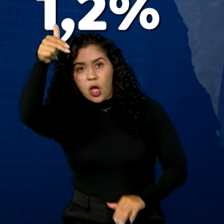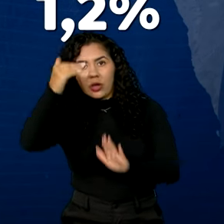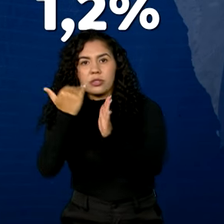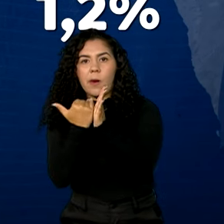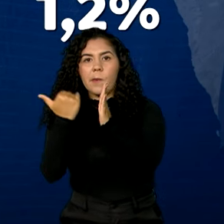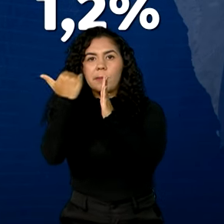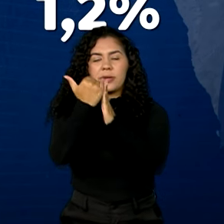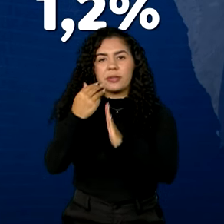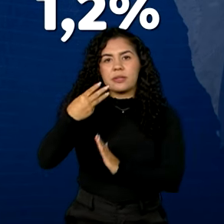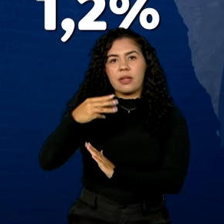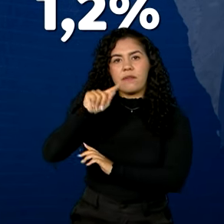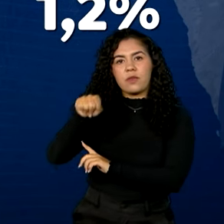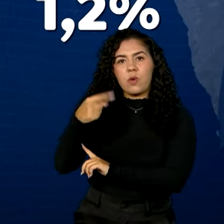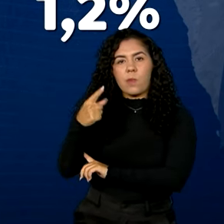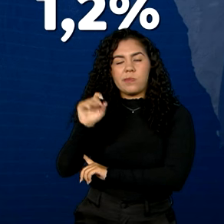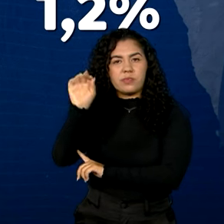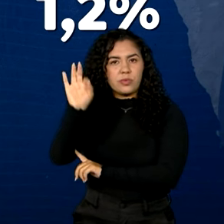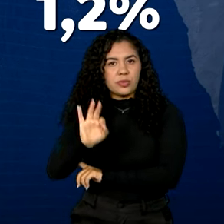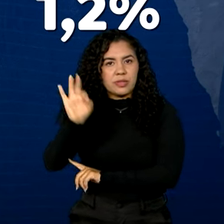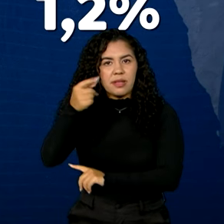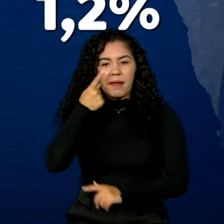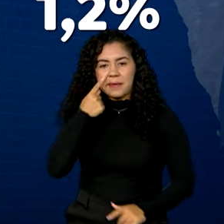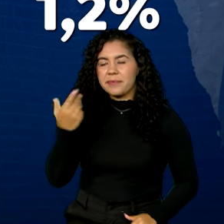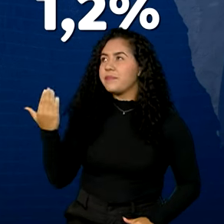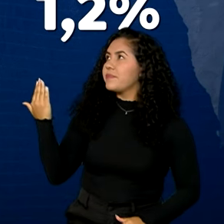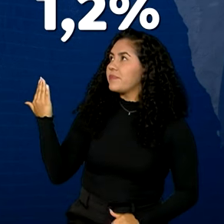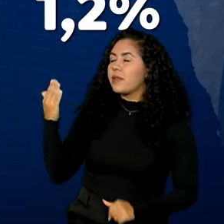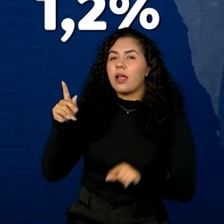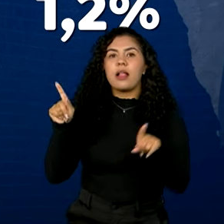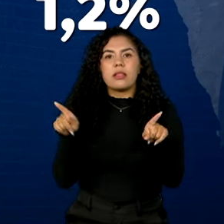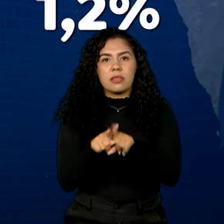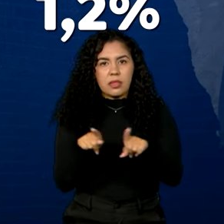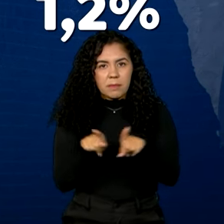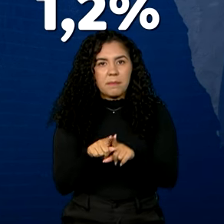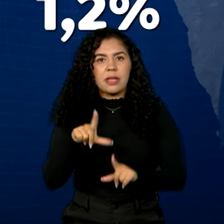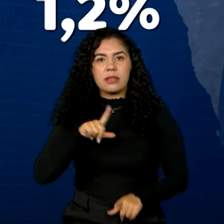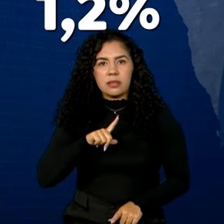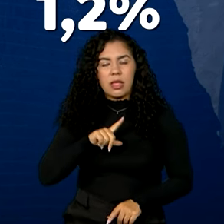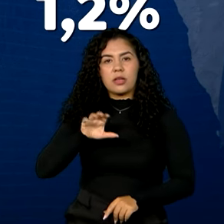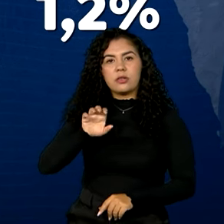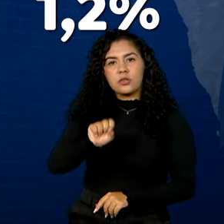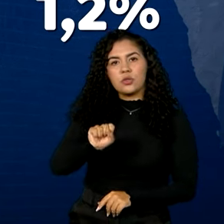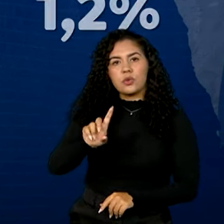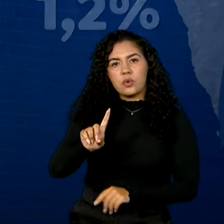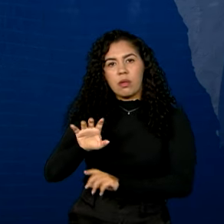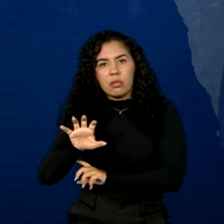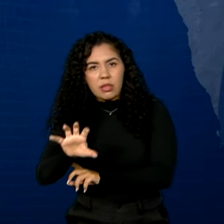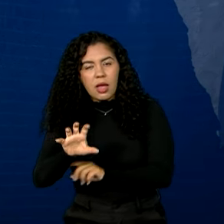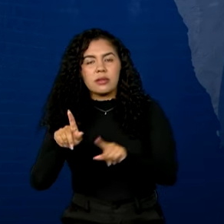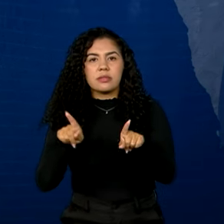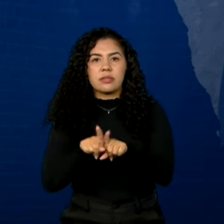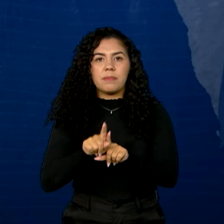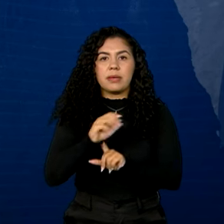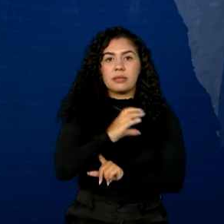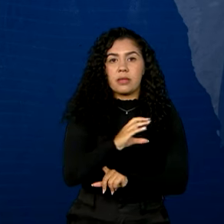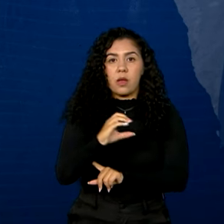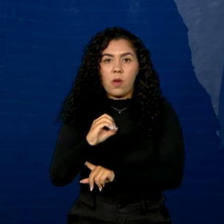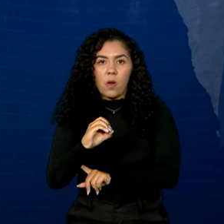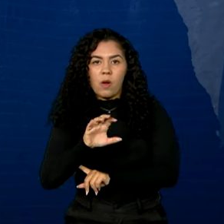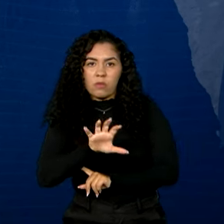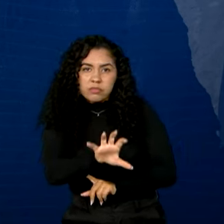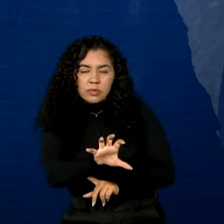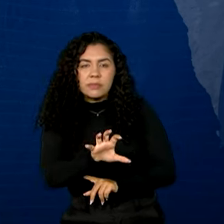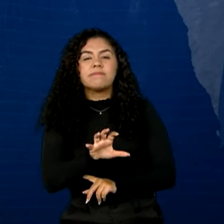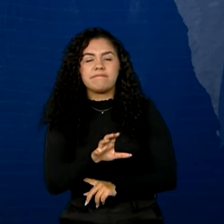,3%. Foram registrados aumentos também nas regiões sudeste e centro-oeste. A pesquisa também